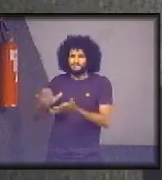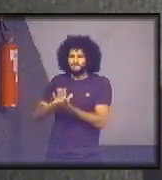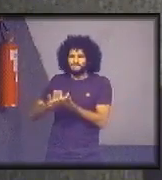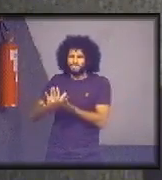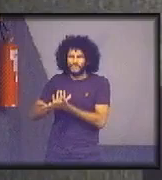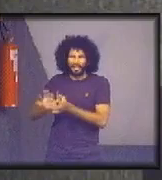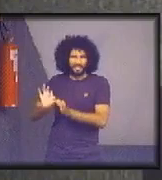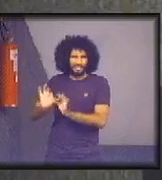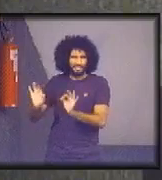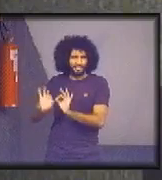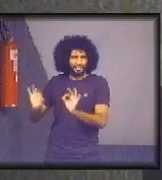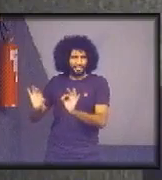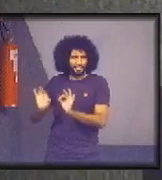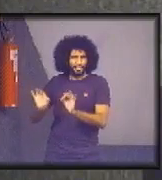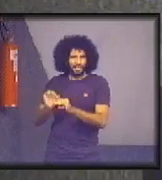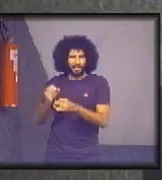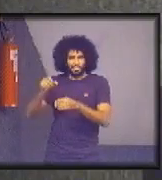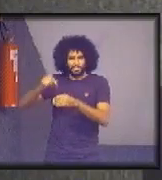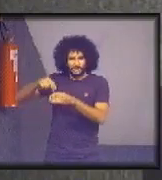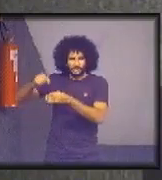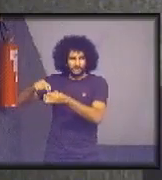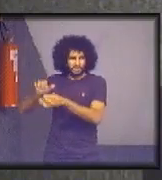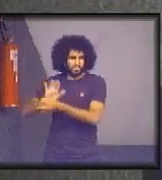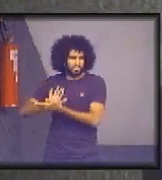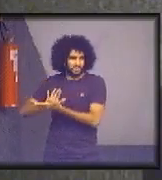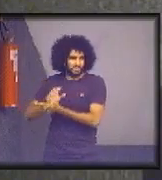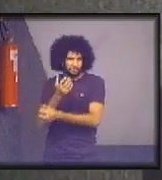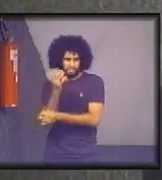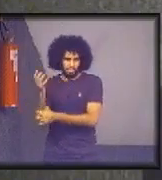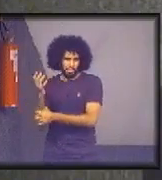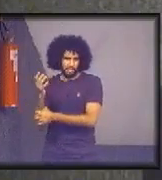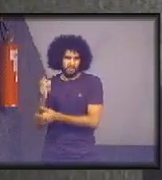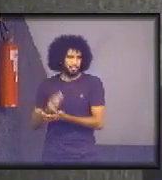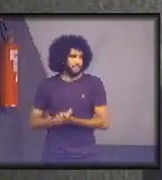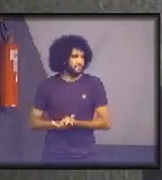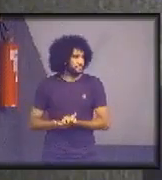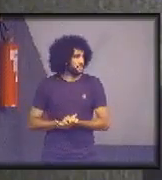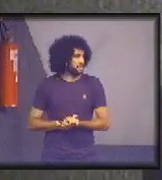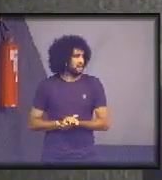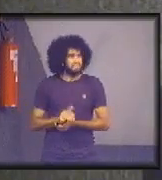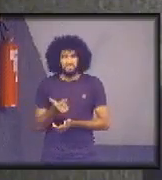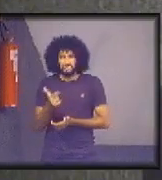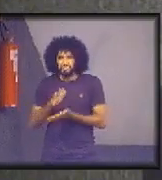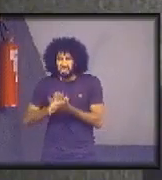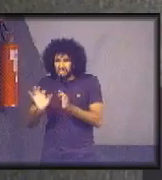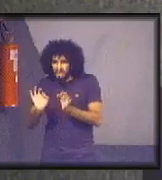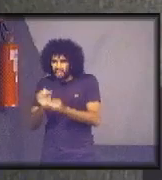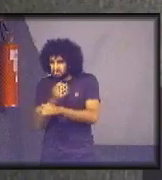Vocês vão ver algumas imagens que nós vamos passar daqui a pouco, porque eles não tinham muita arborização.